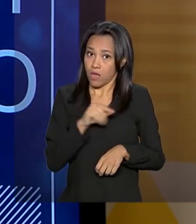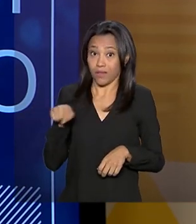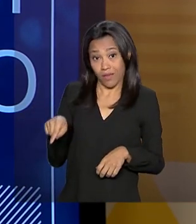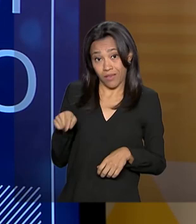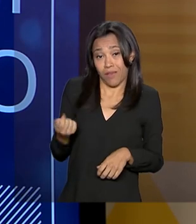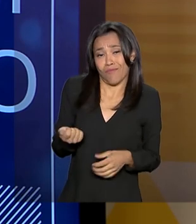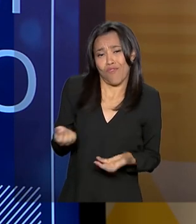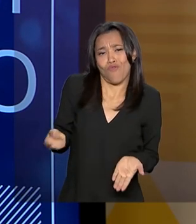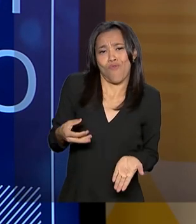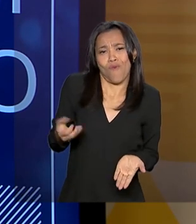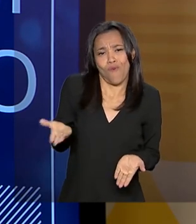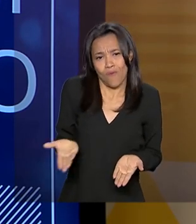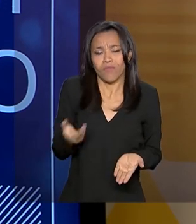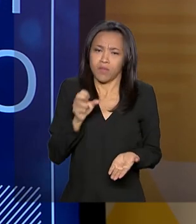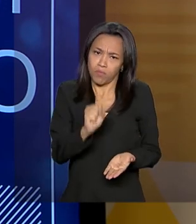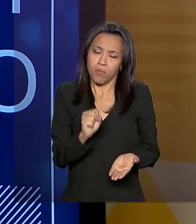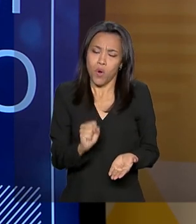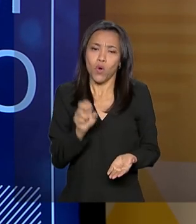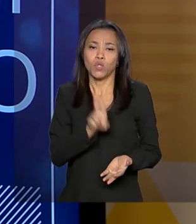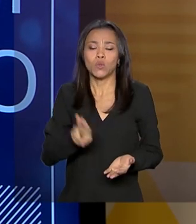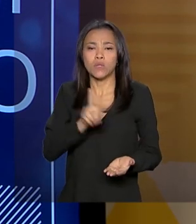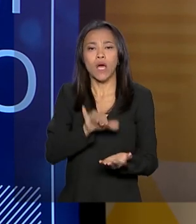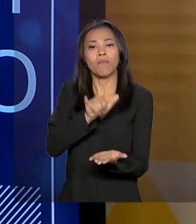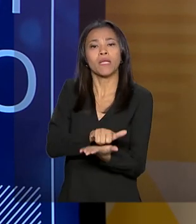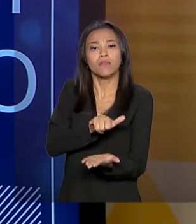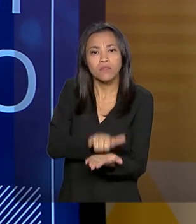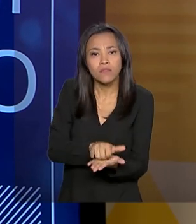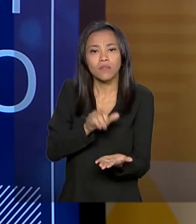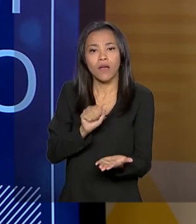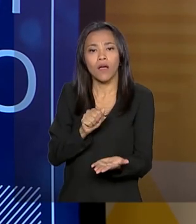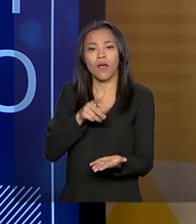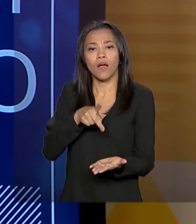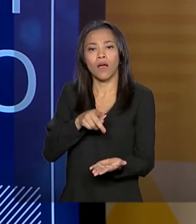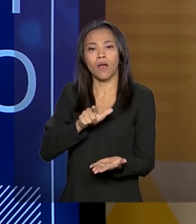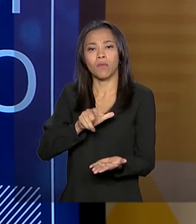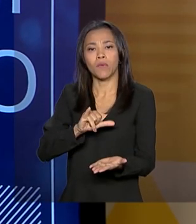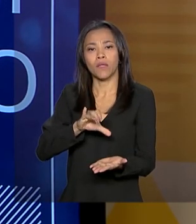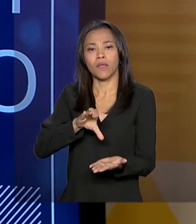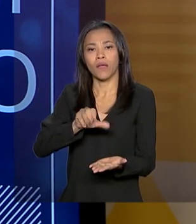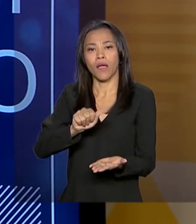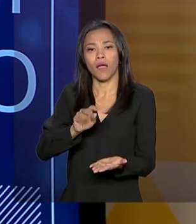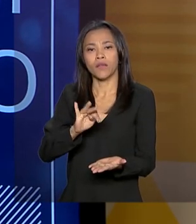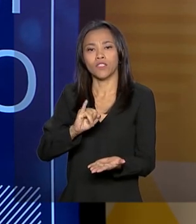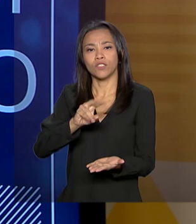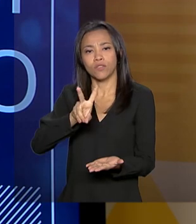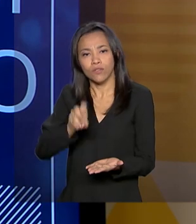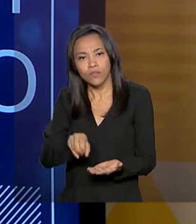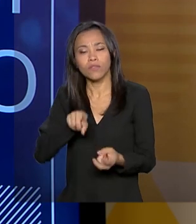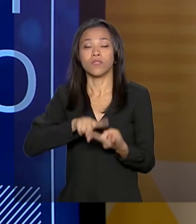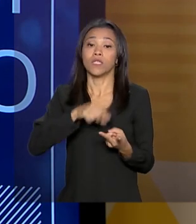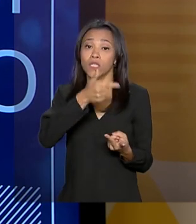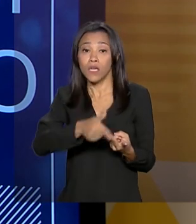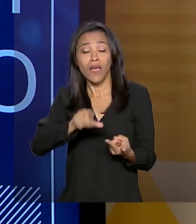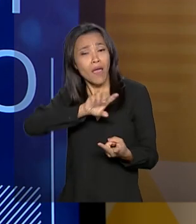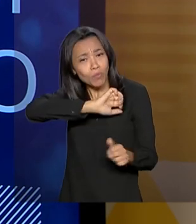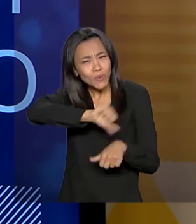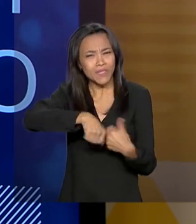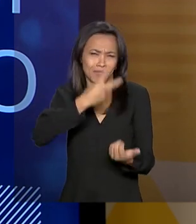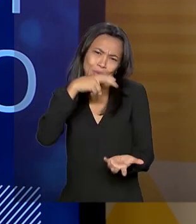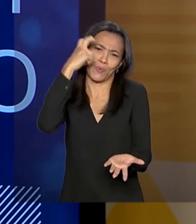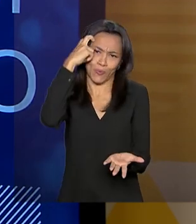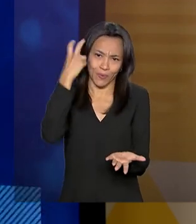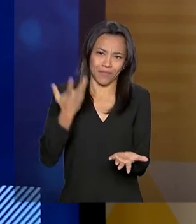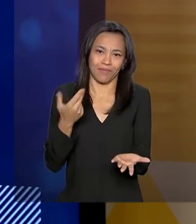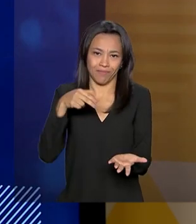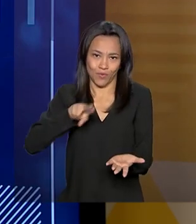acessar pela internet ou pelo aplicativo do consumidor.gov.br, é toda uma mudança de cultura, mas aumenta 20%